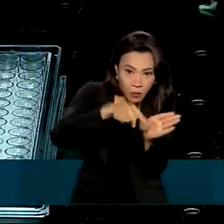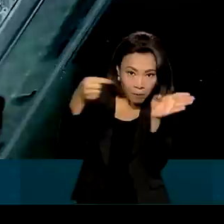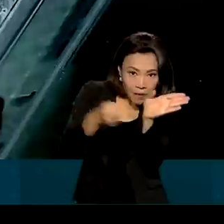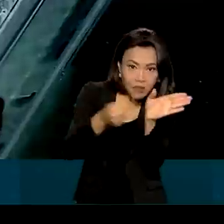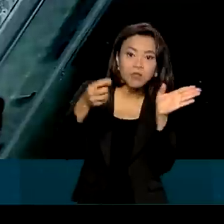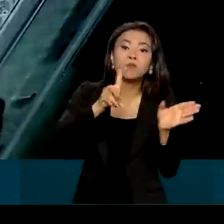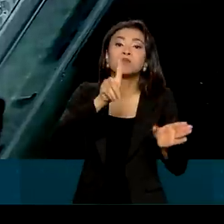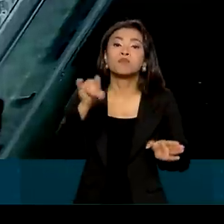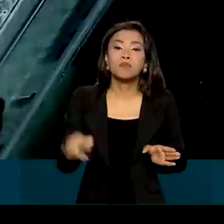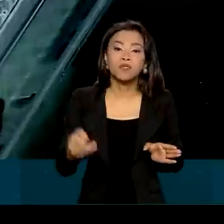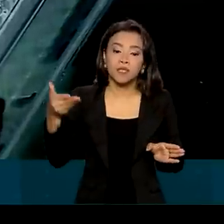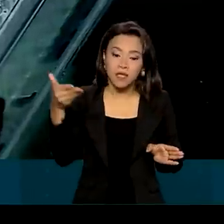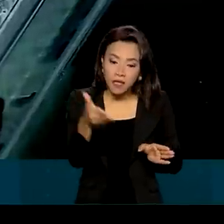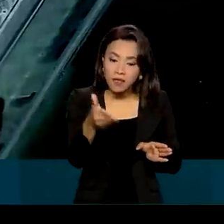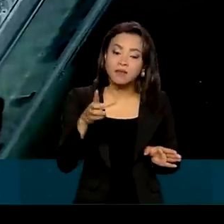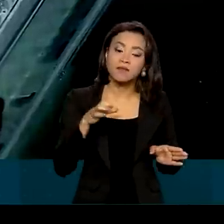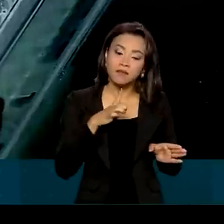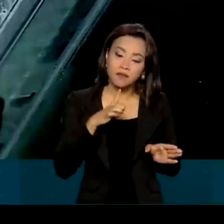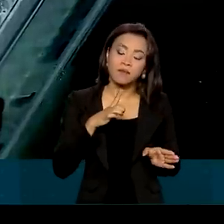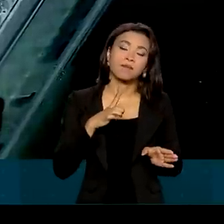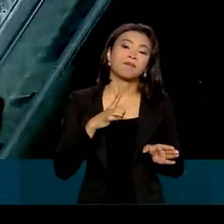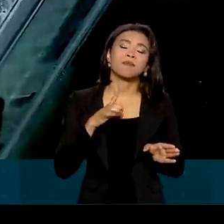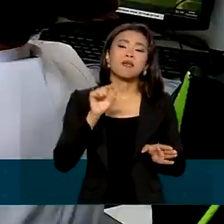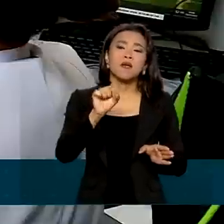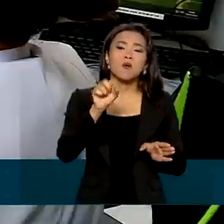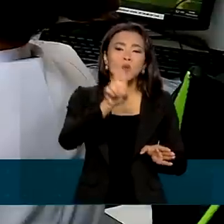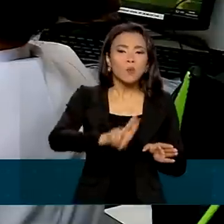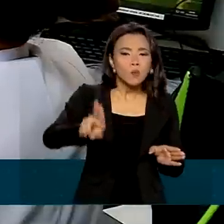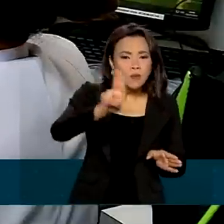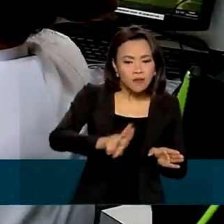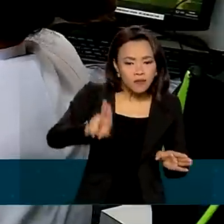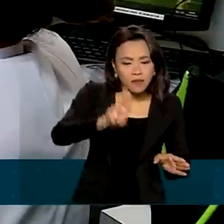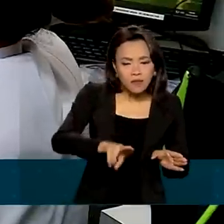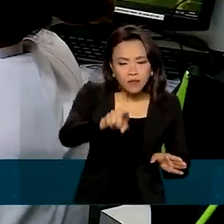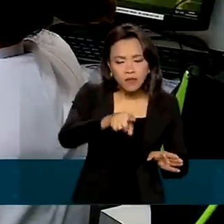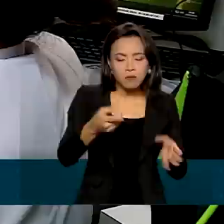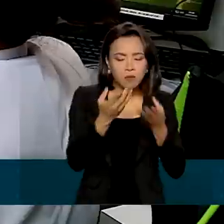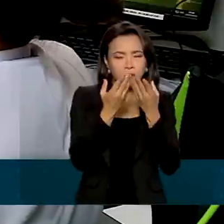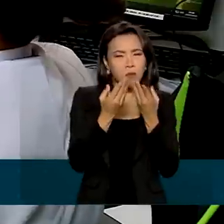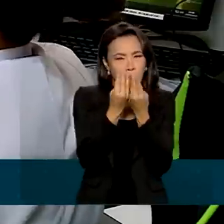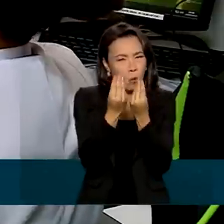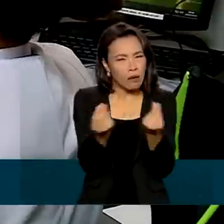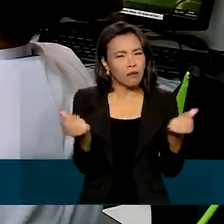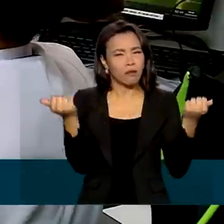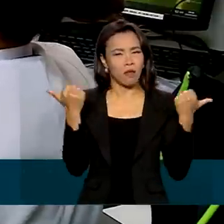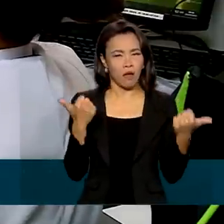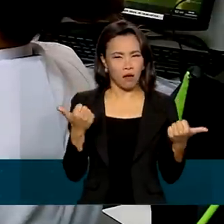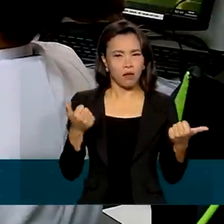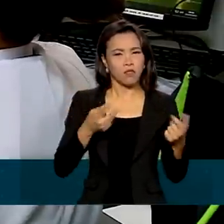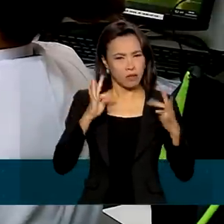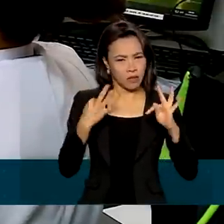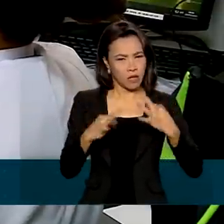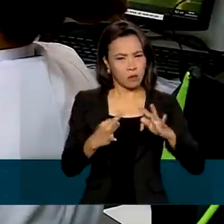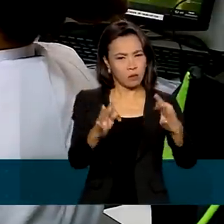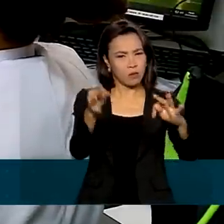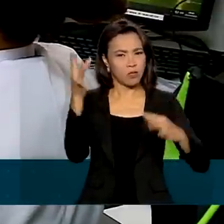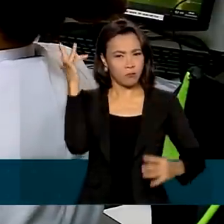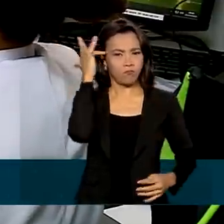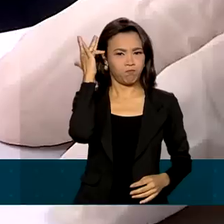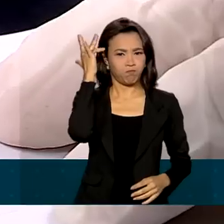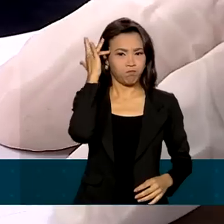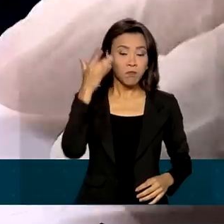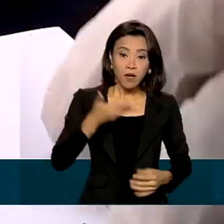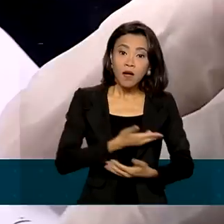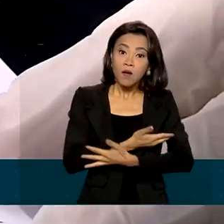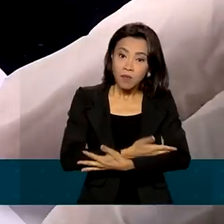1% apresentam alterações. Usando método de excelência e equipamentos de última geração, a